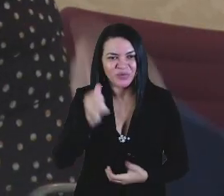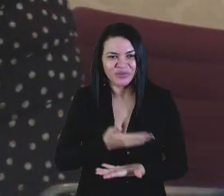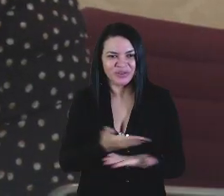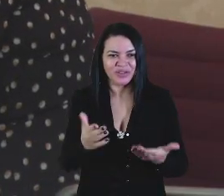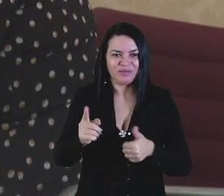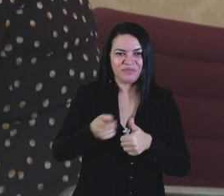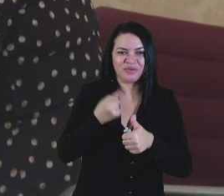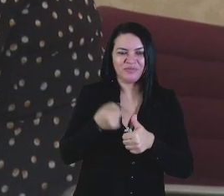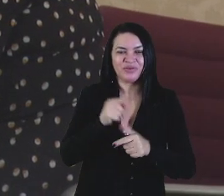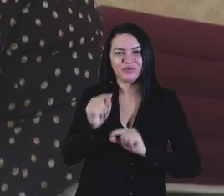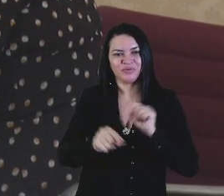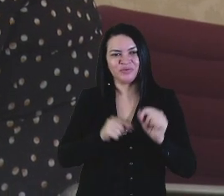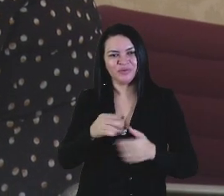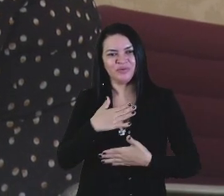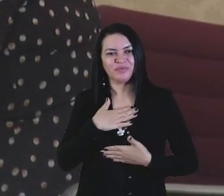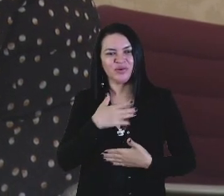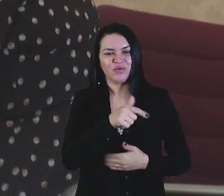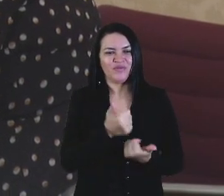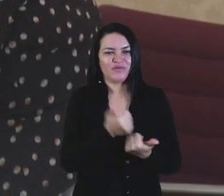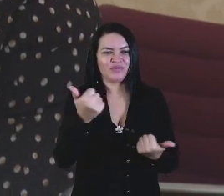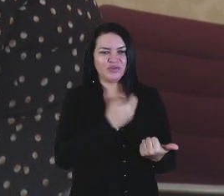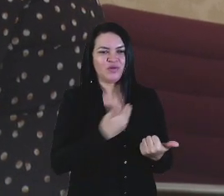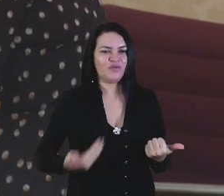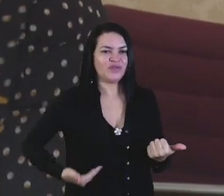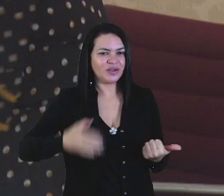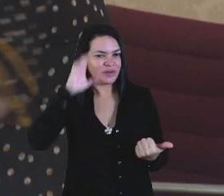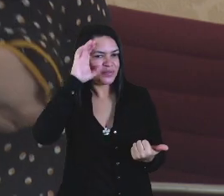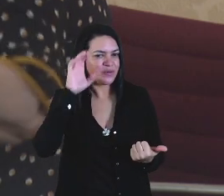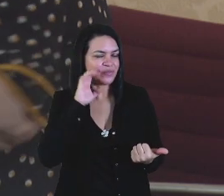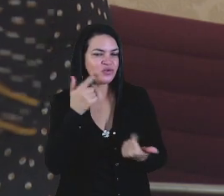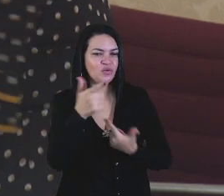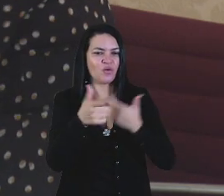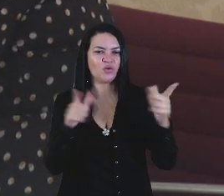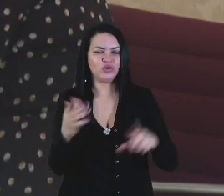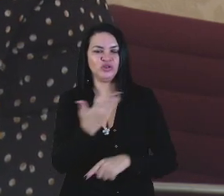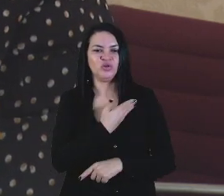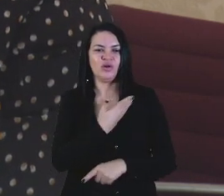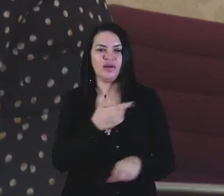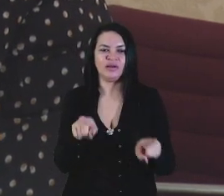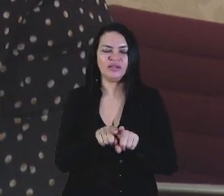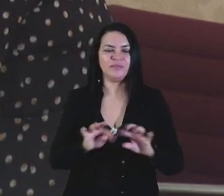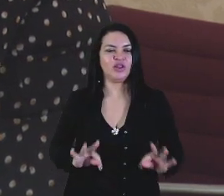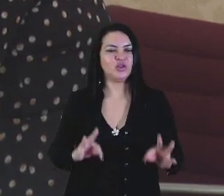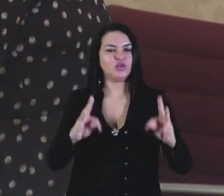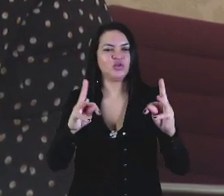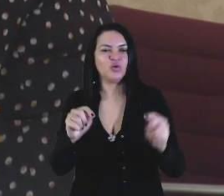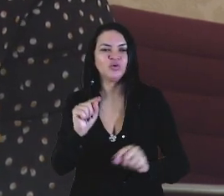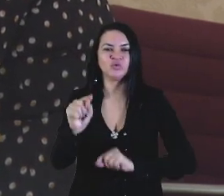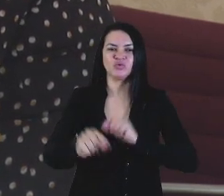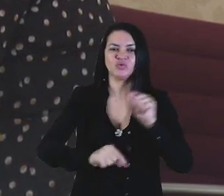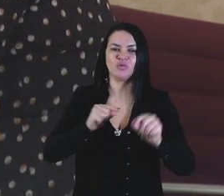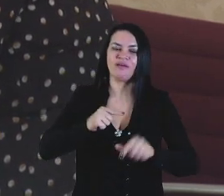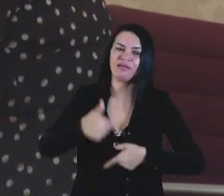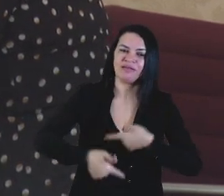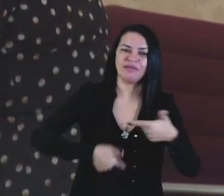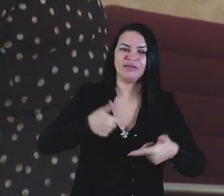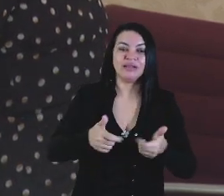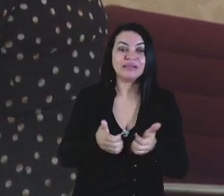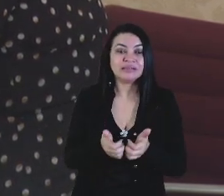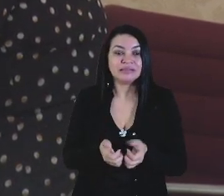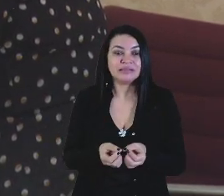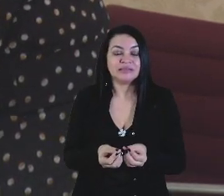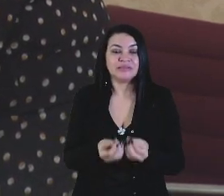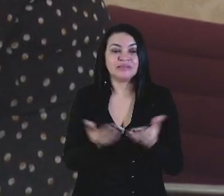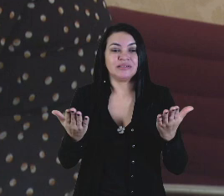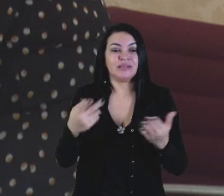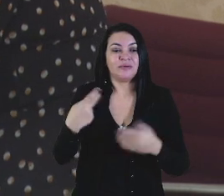Flávio. Eu em primeiro lugar, meu vice-governador, Grandão, demais colegas aqui presentes, todos felizes com esse lançamento